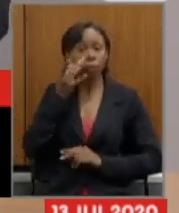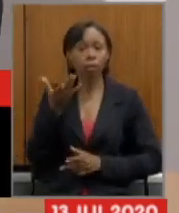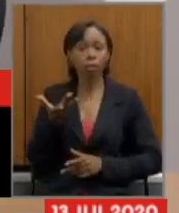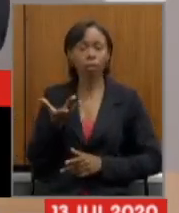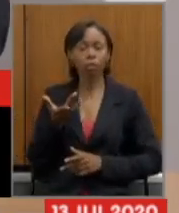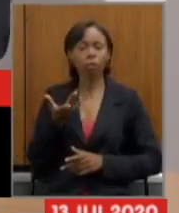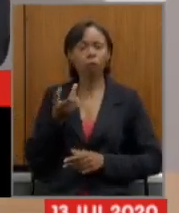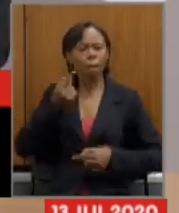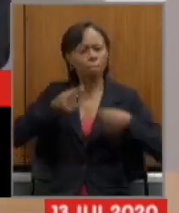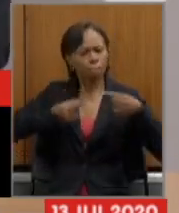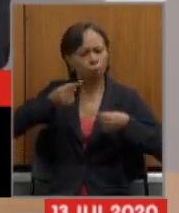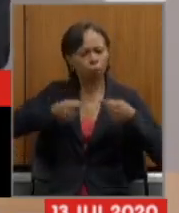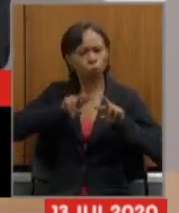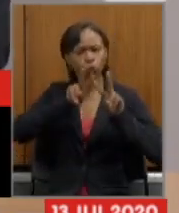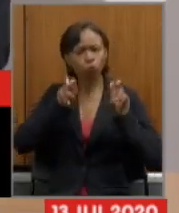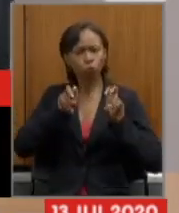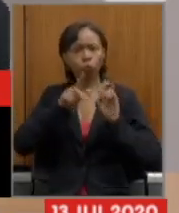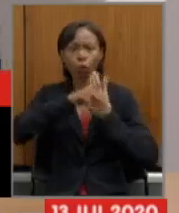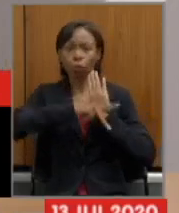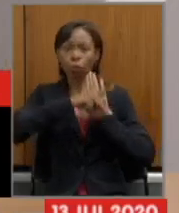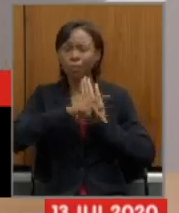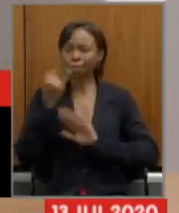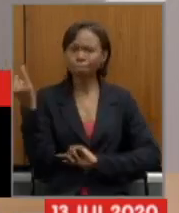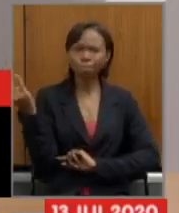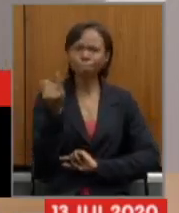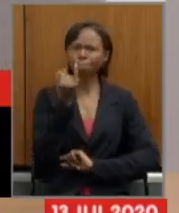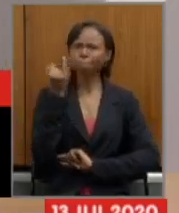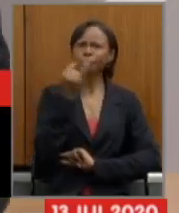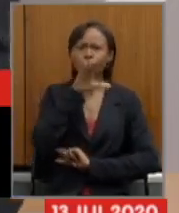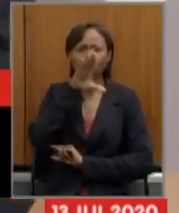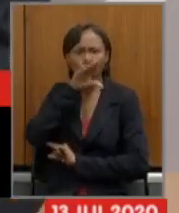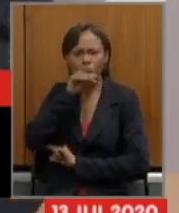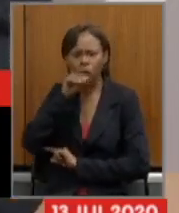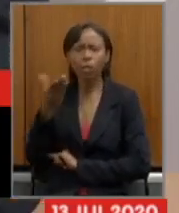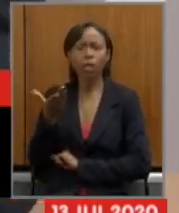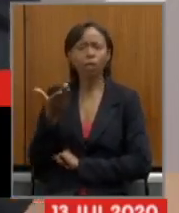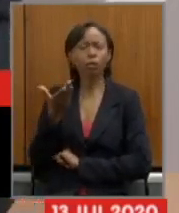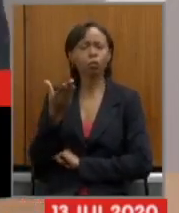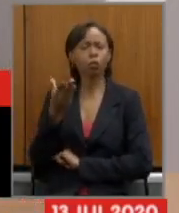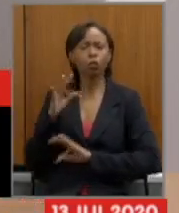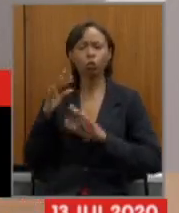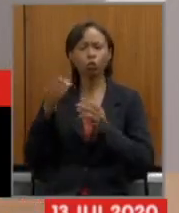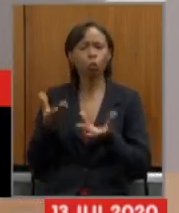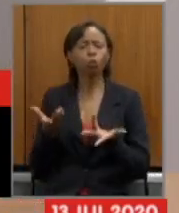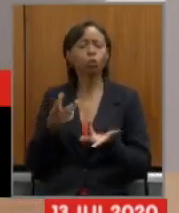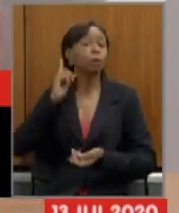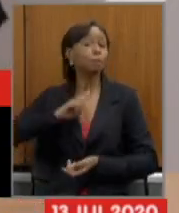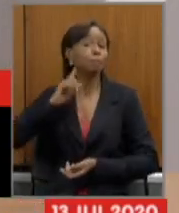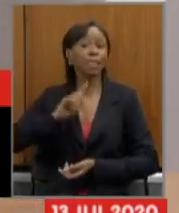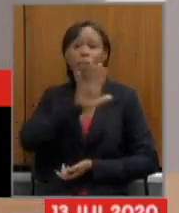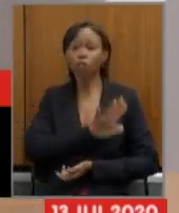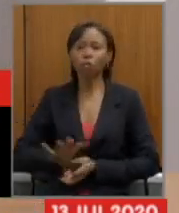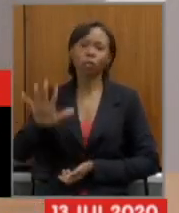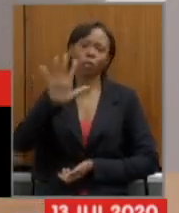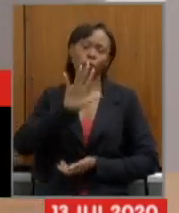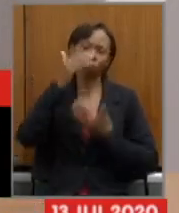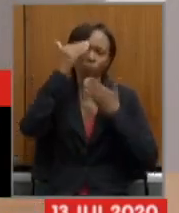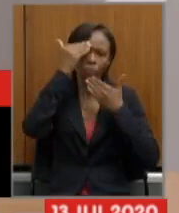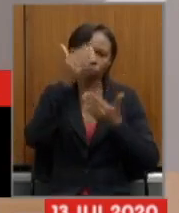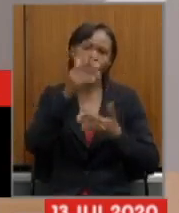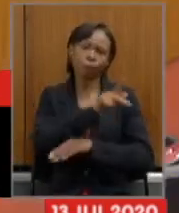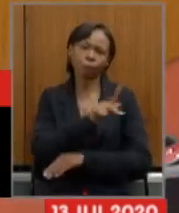fundamental para servidoras servidores e para minas como um todo muito obrigado presidente